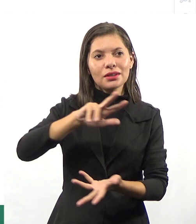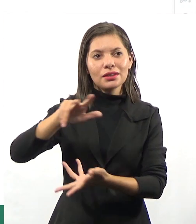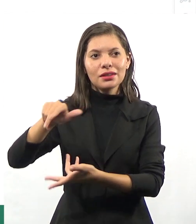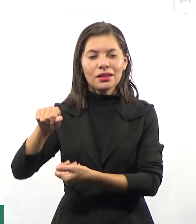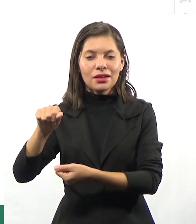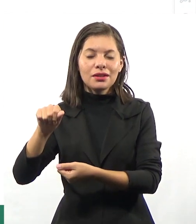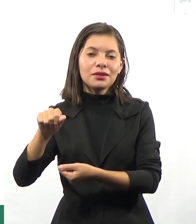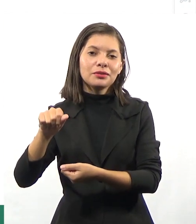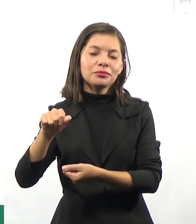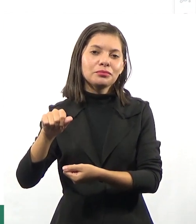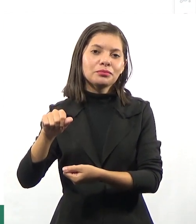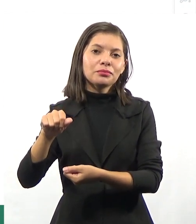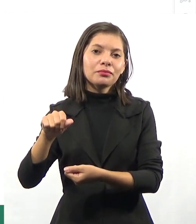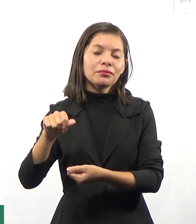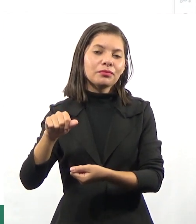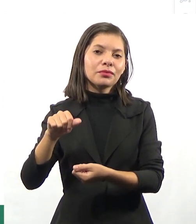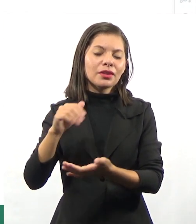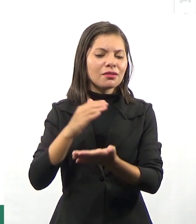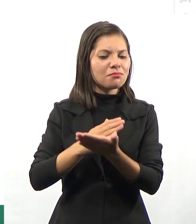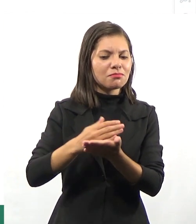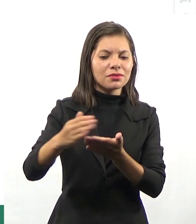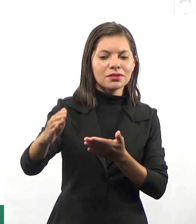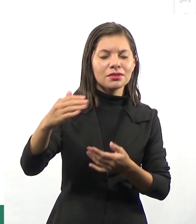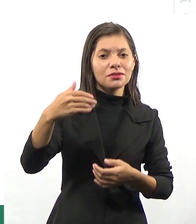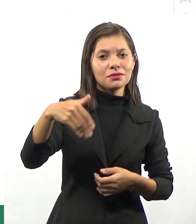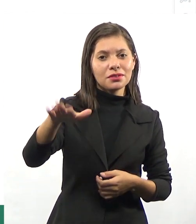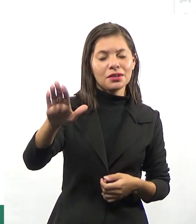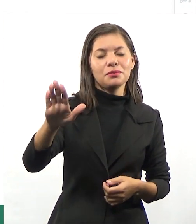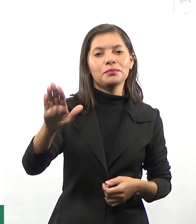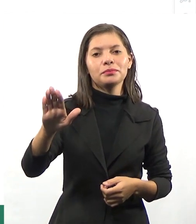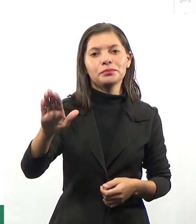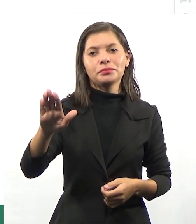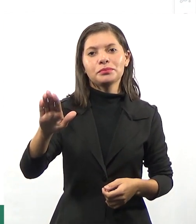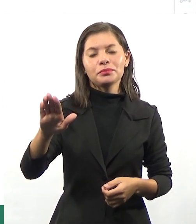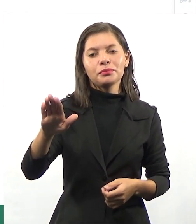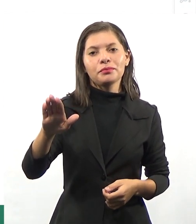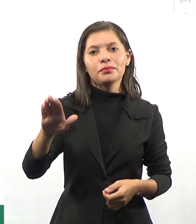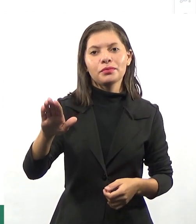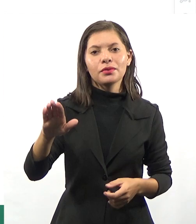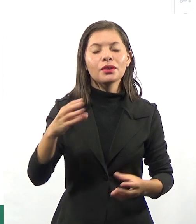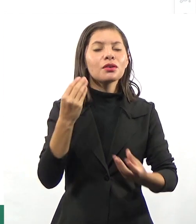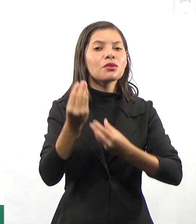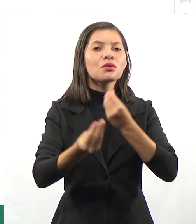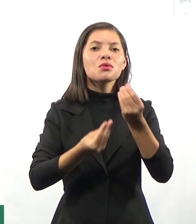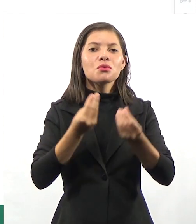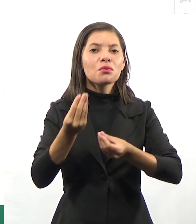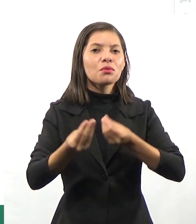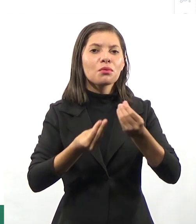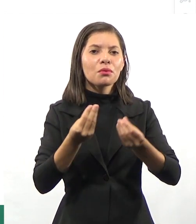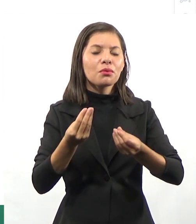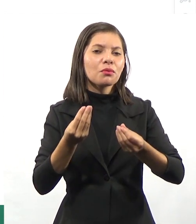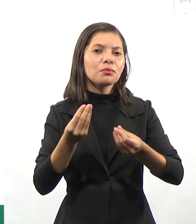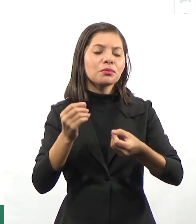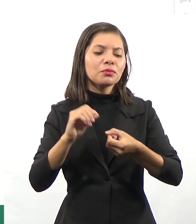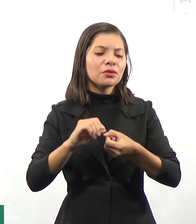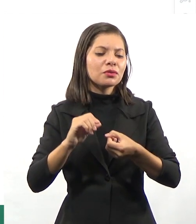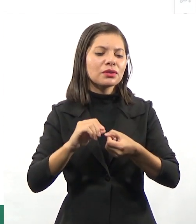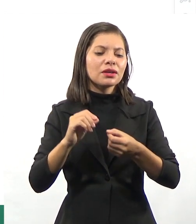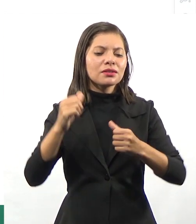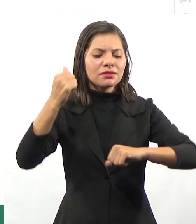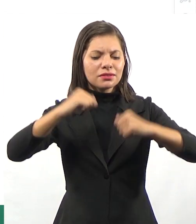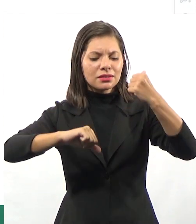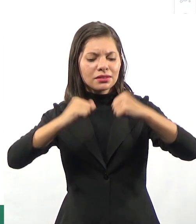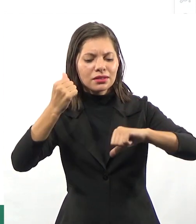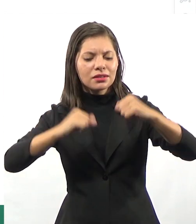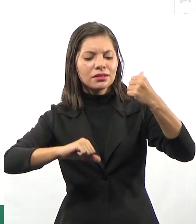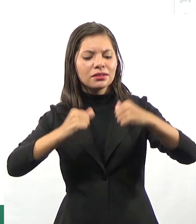Terra faz em torno de si mesma, rotação, e ainda o movimento que a Lua faz em torno da Terra. E como que isso se dá quando você